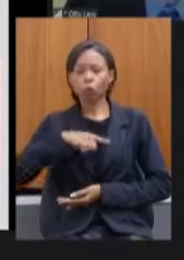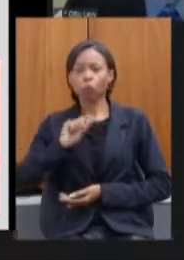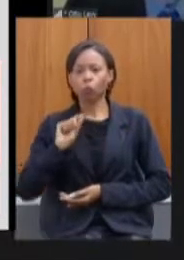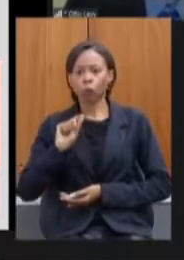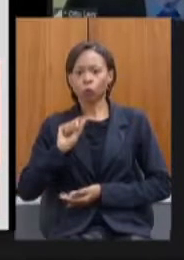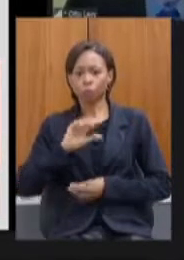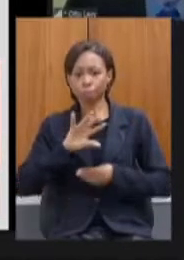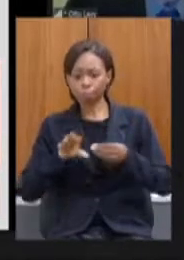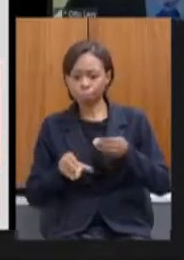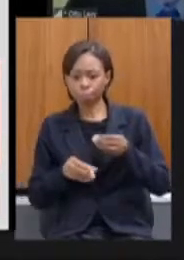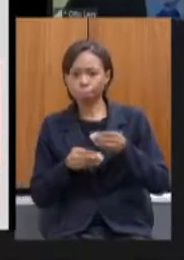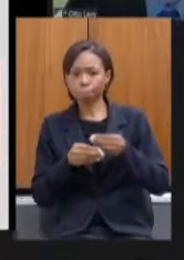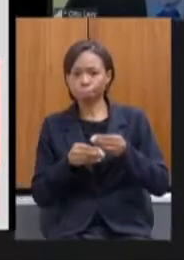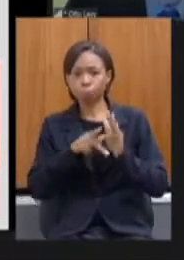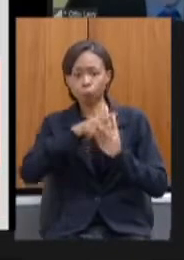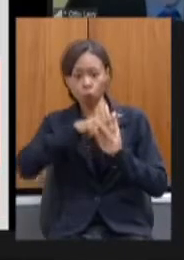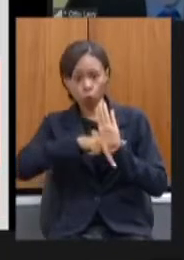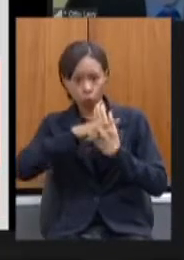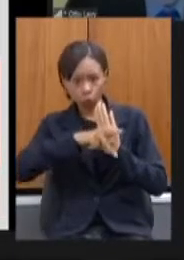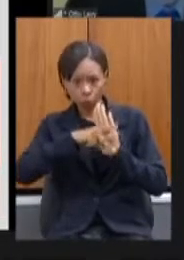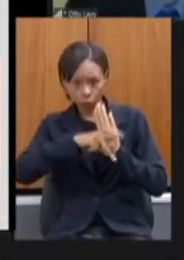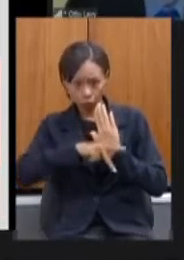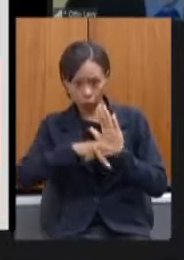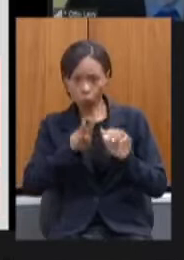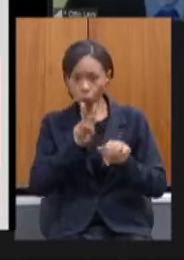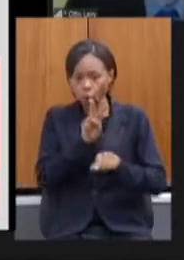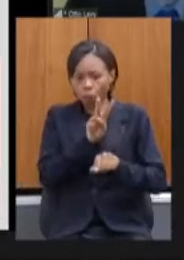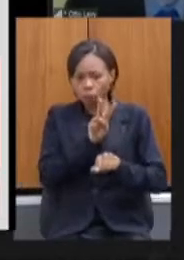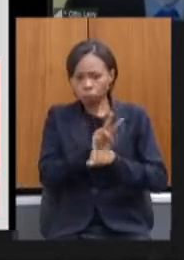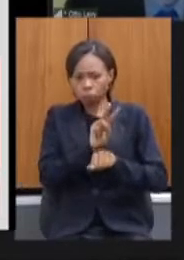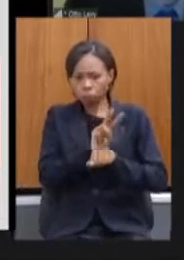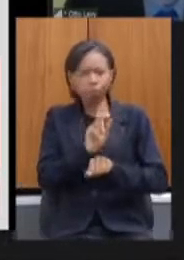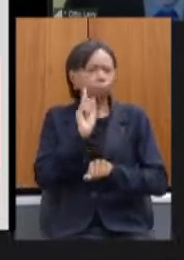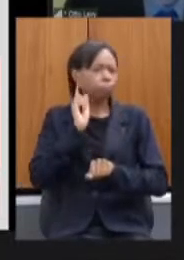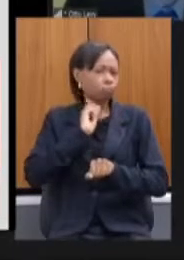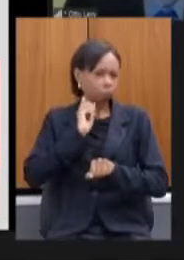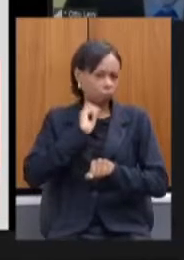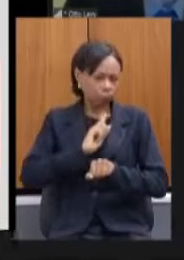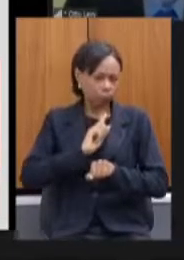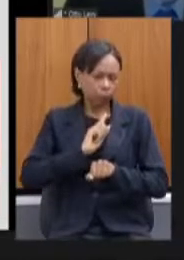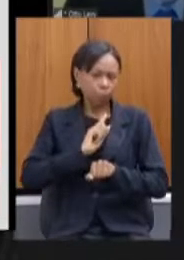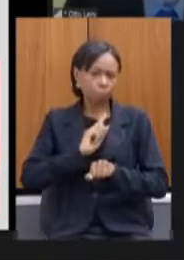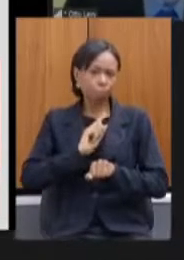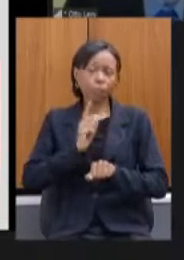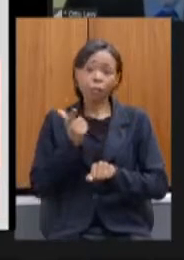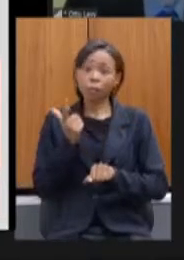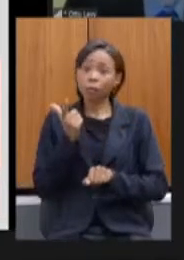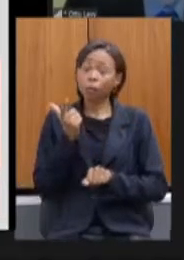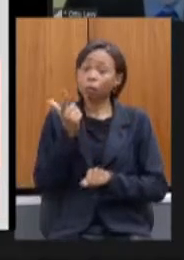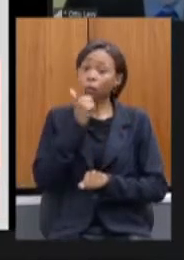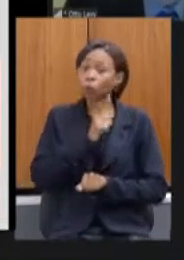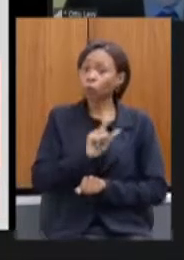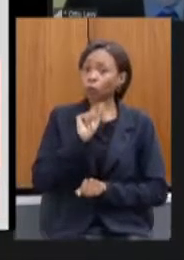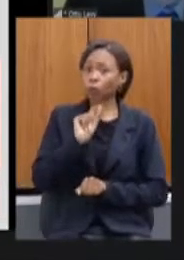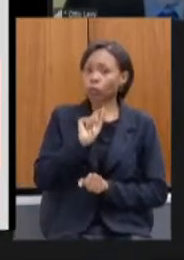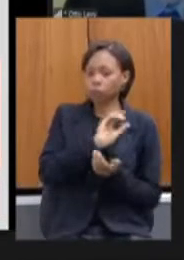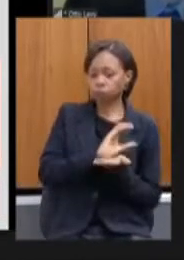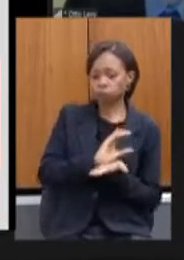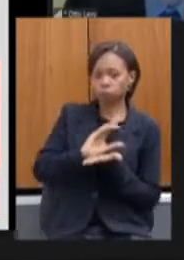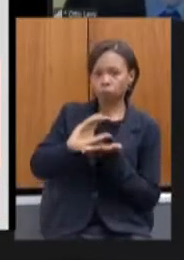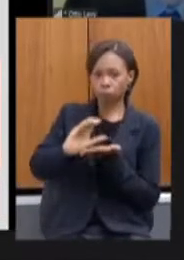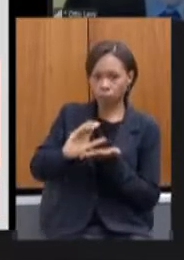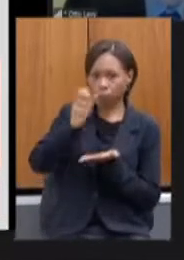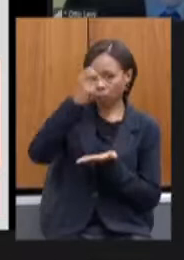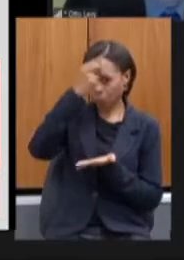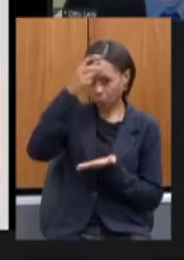Protege Minas que viabilizou o repasse a prefeituras ao preço